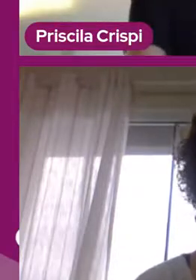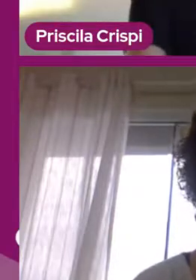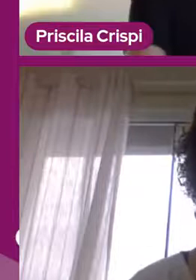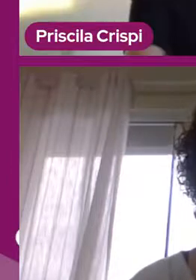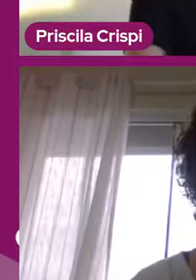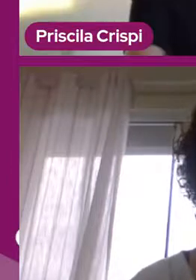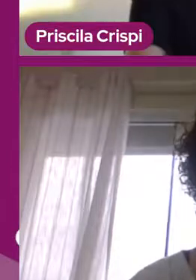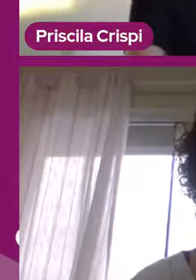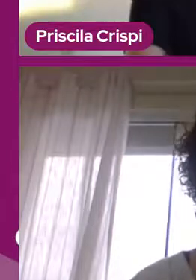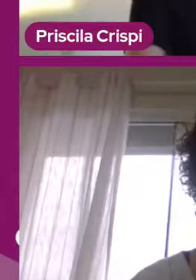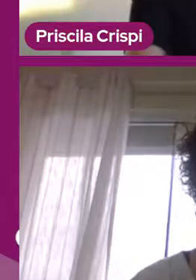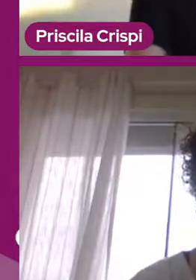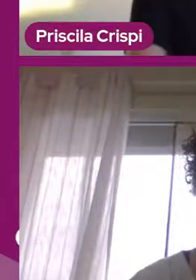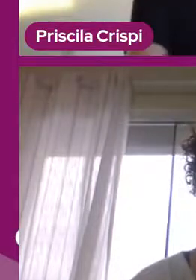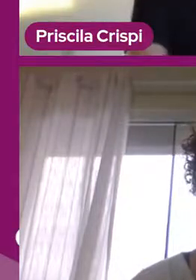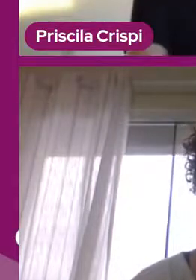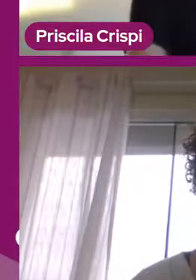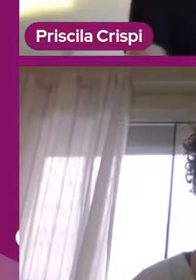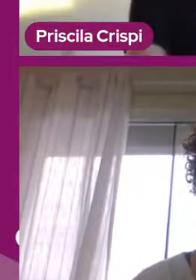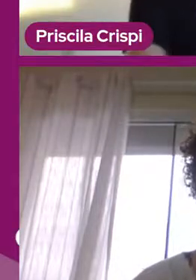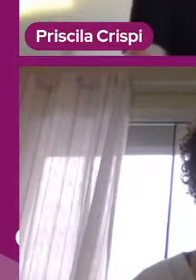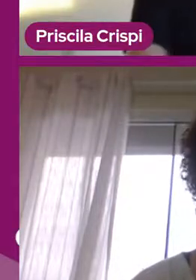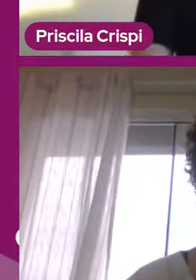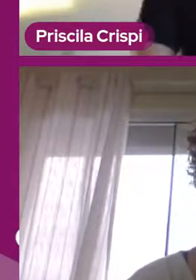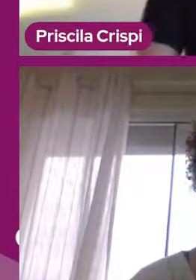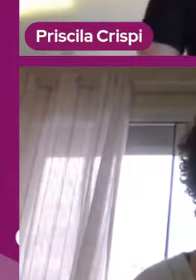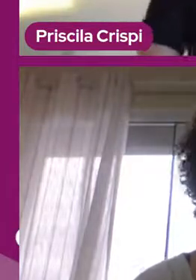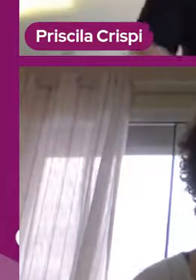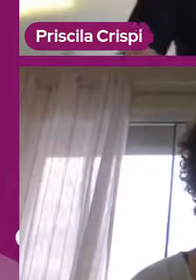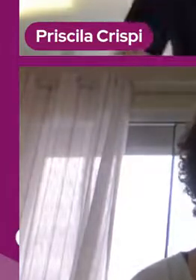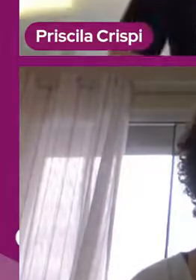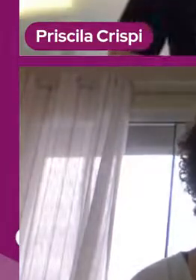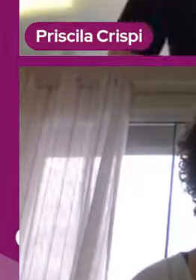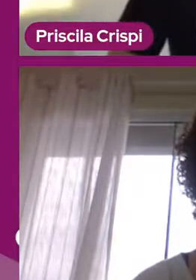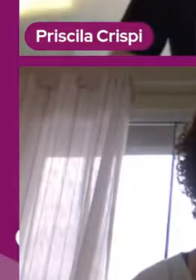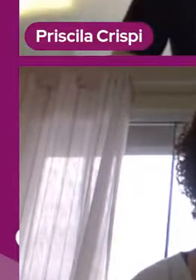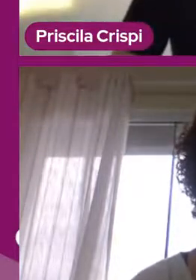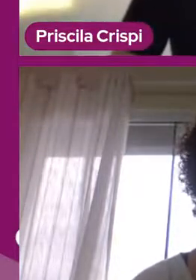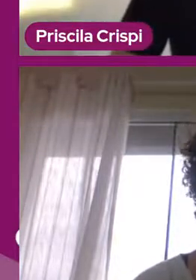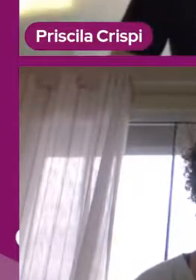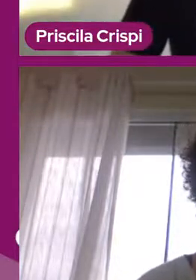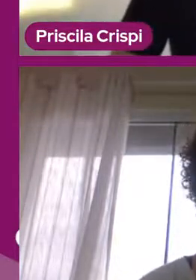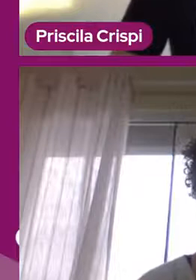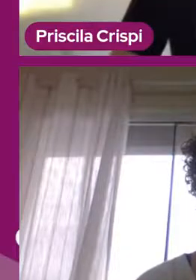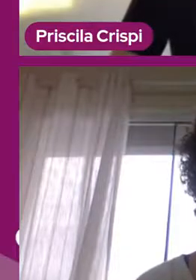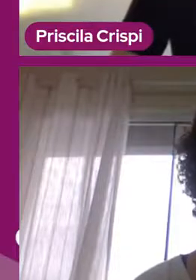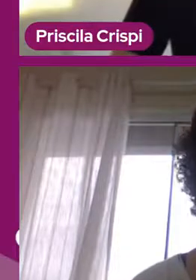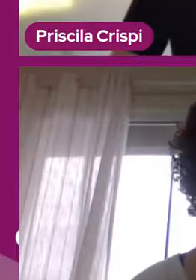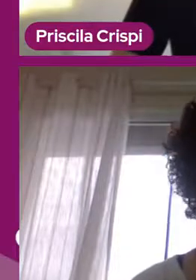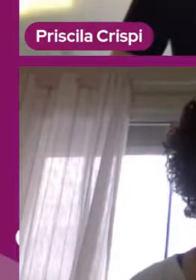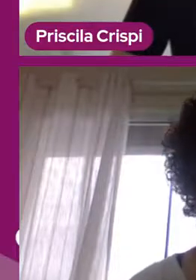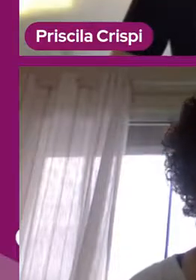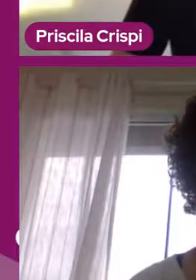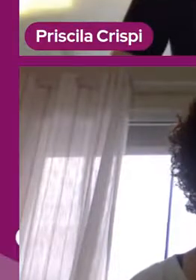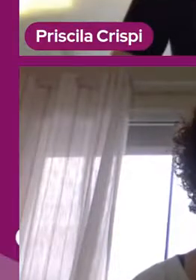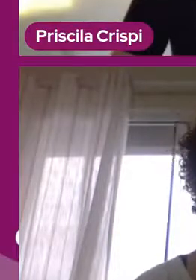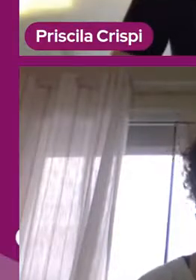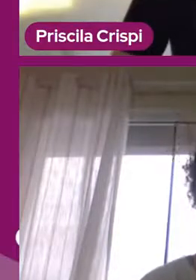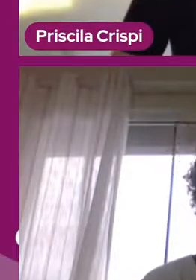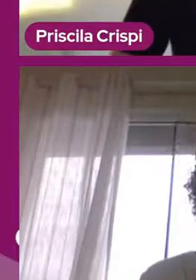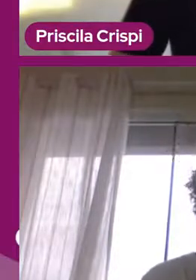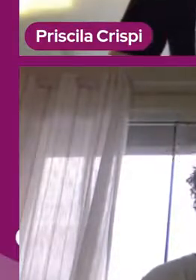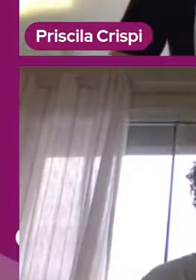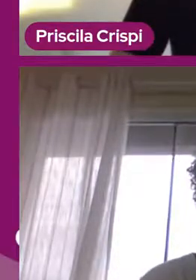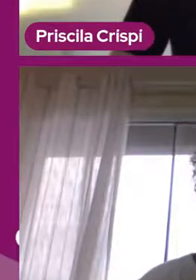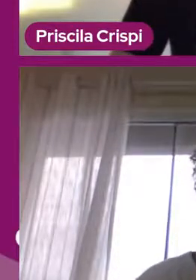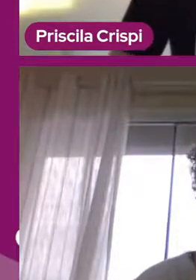Então, quando a gente sai fora da sala de aula, por que a gente não pode aprender lá fora, observando a natureza também?